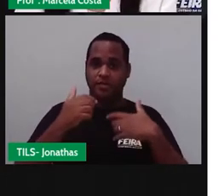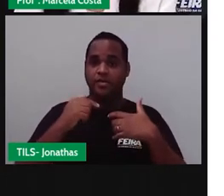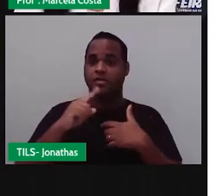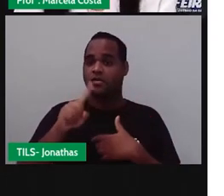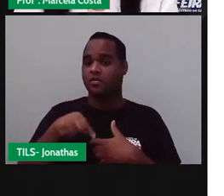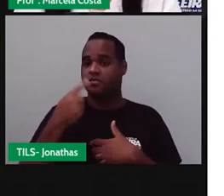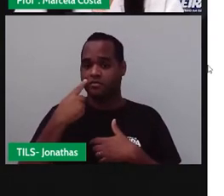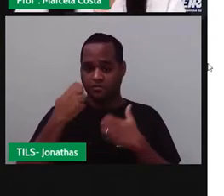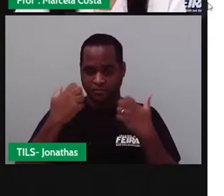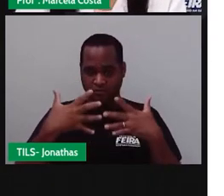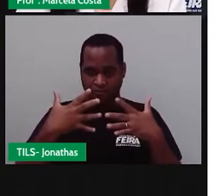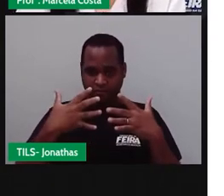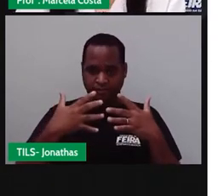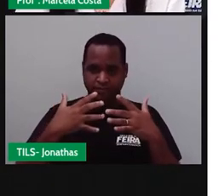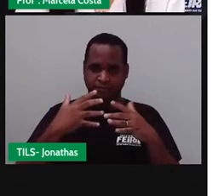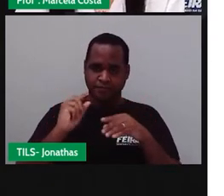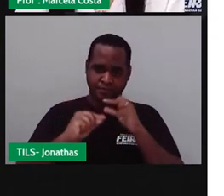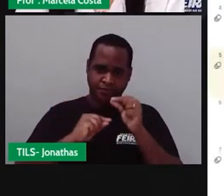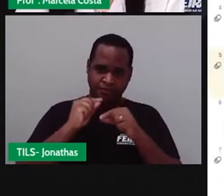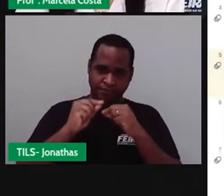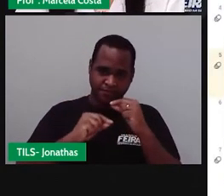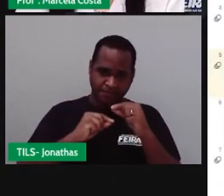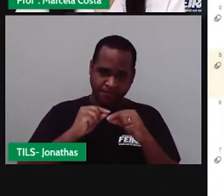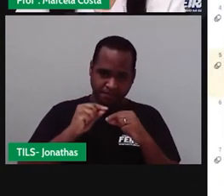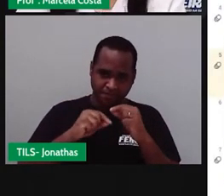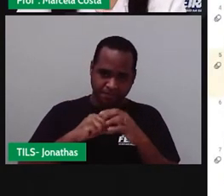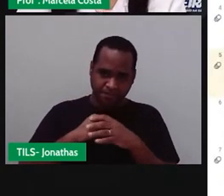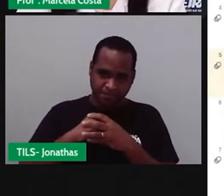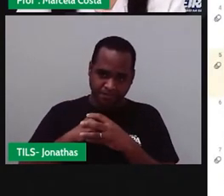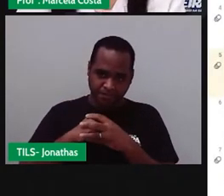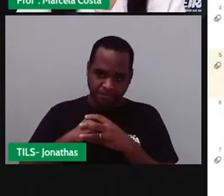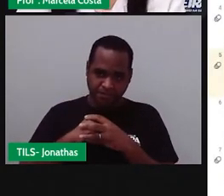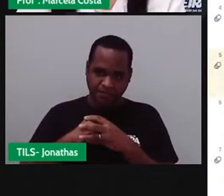como é